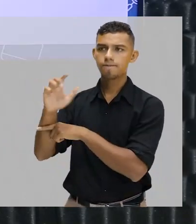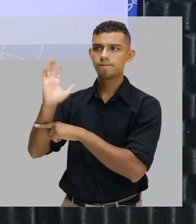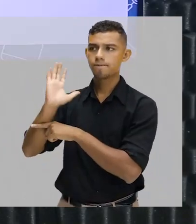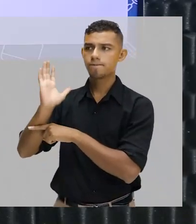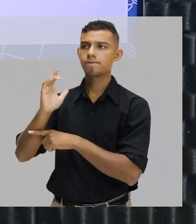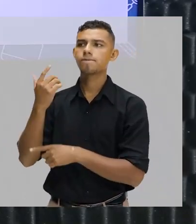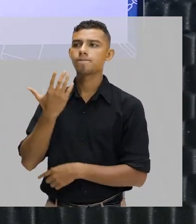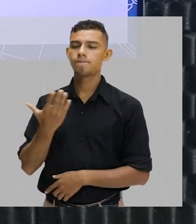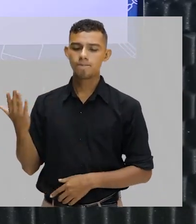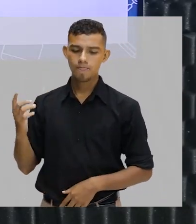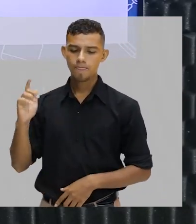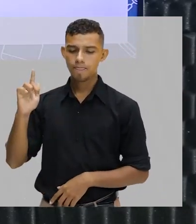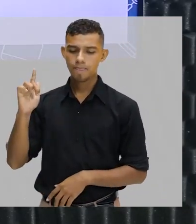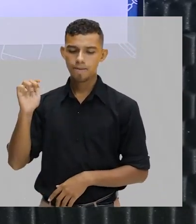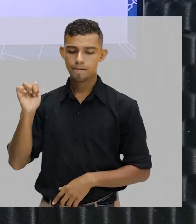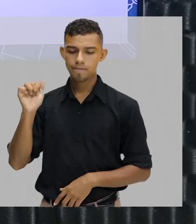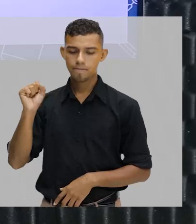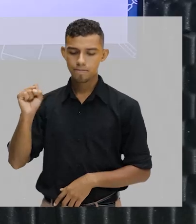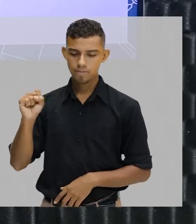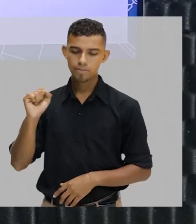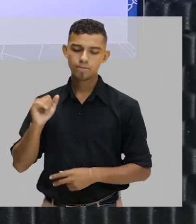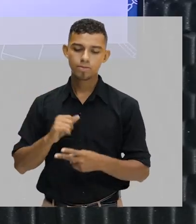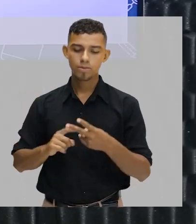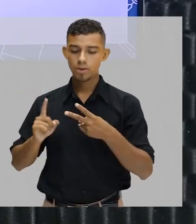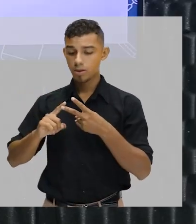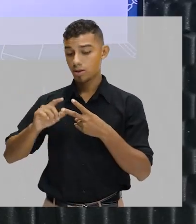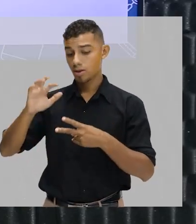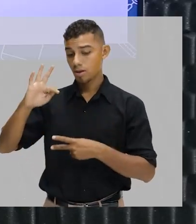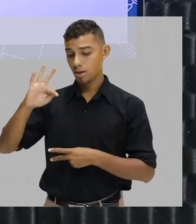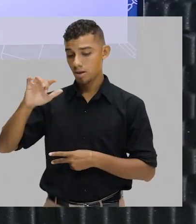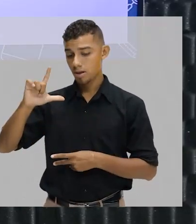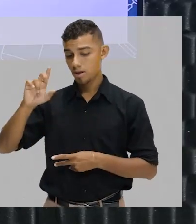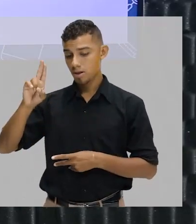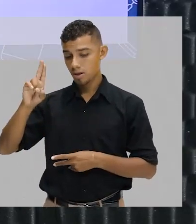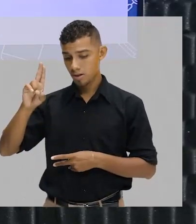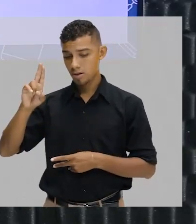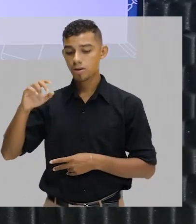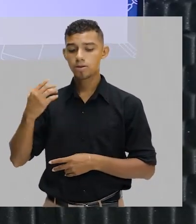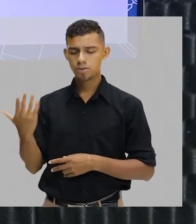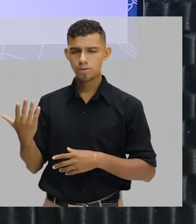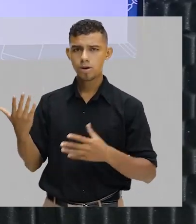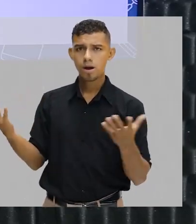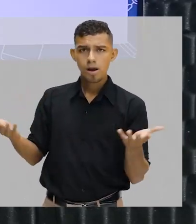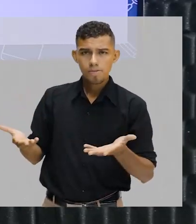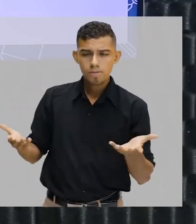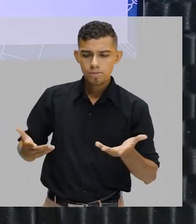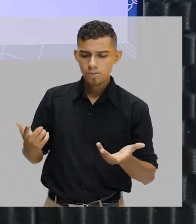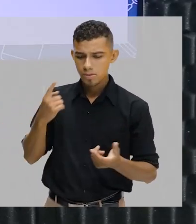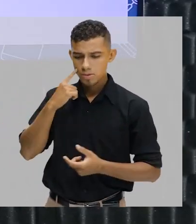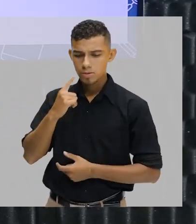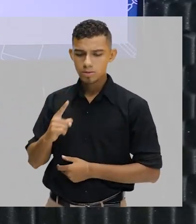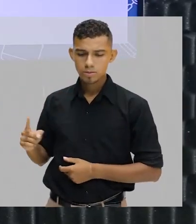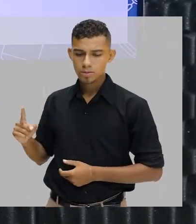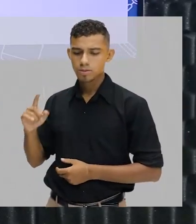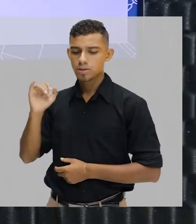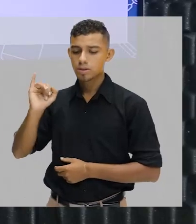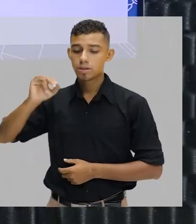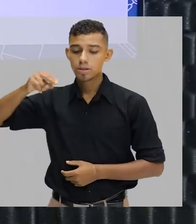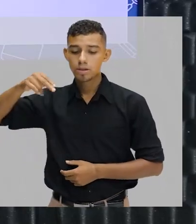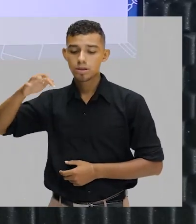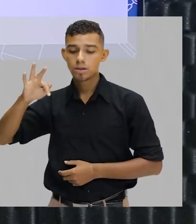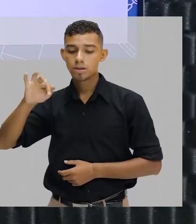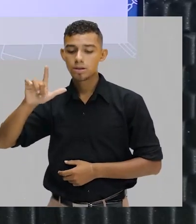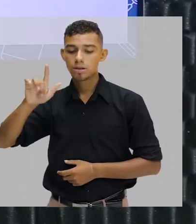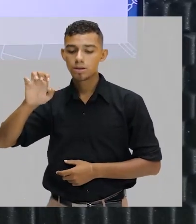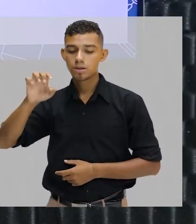séries, é a abreviação de gasolina. Flu, que apareceu muito nesses dois últimos anos, é a abreviação de